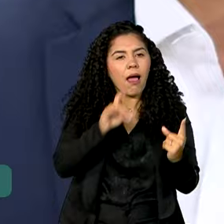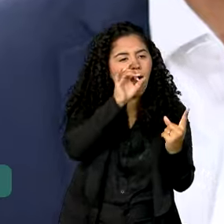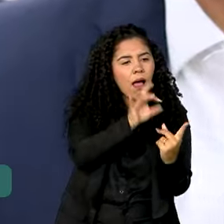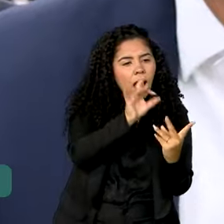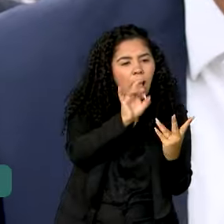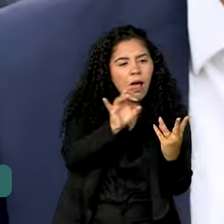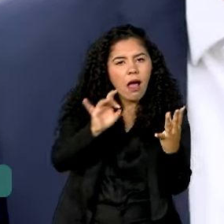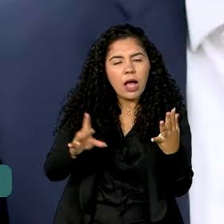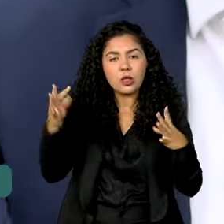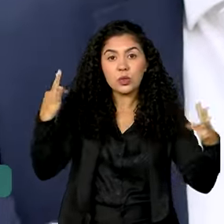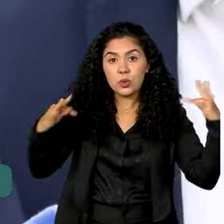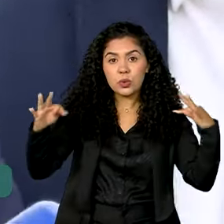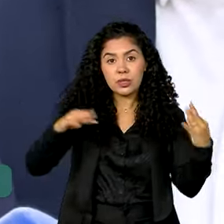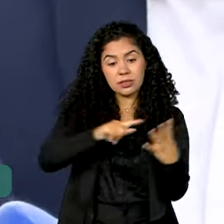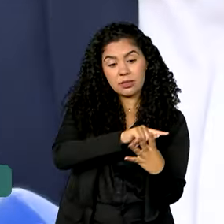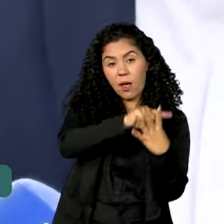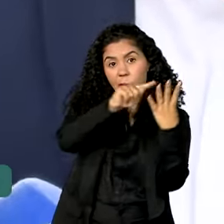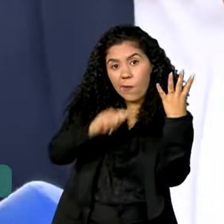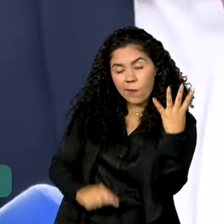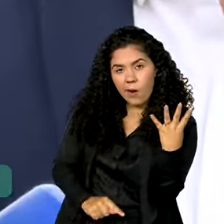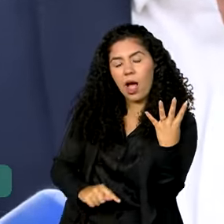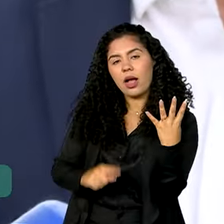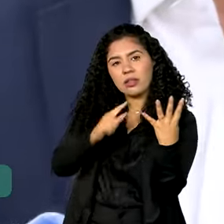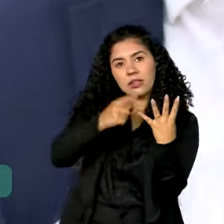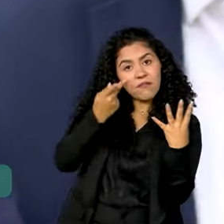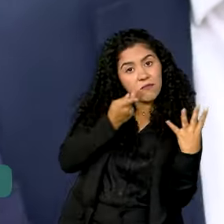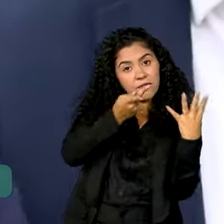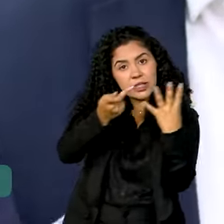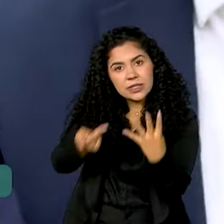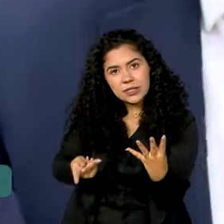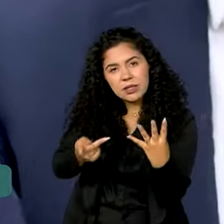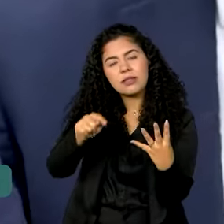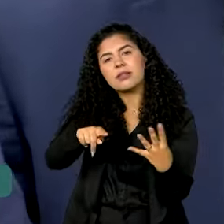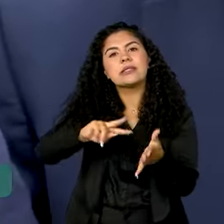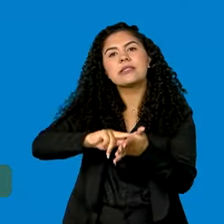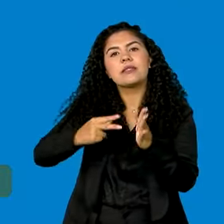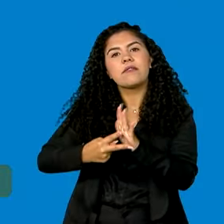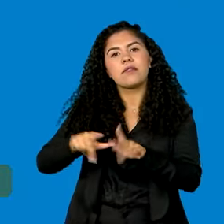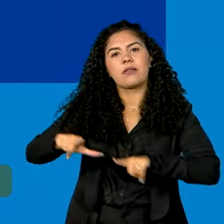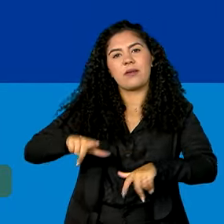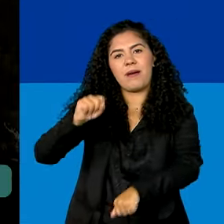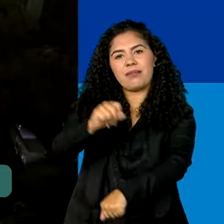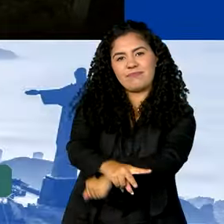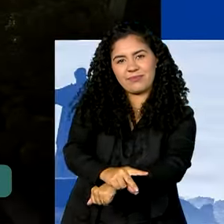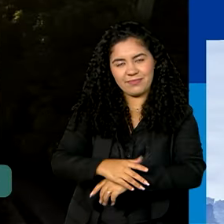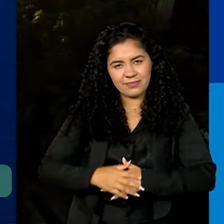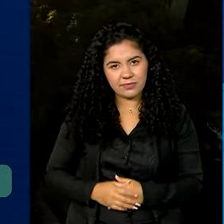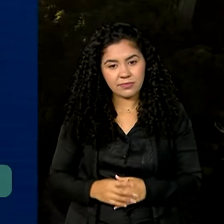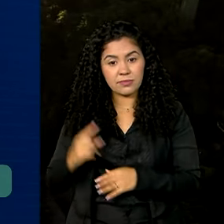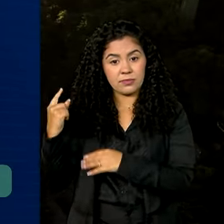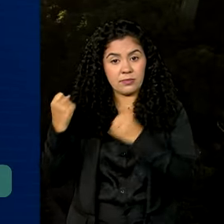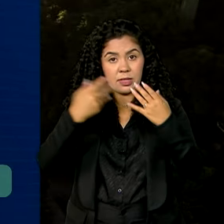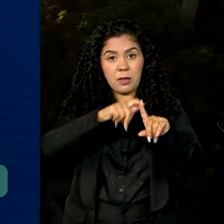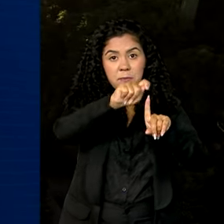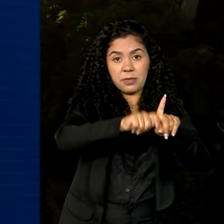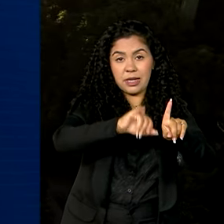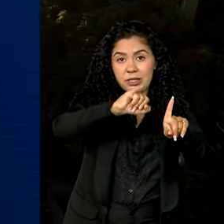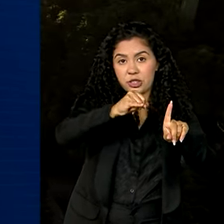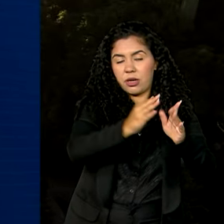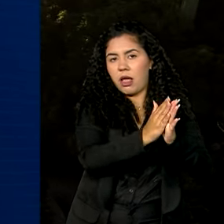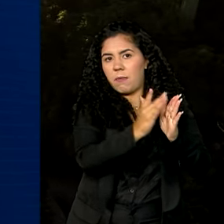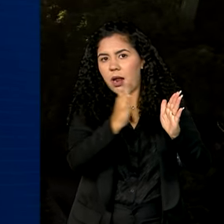4 turistas que vêm visitar uma cidade, é um emprego que é gerado. Entre janeiro e setembro de